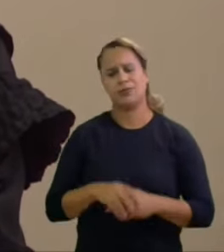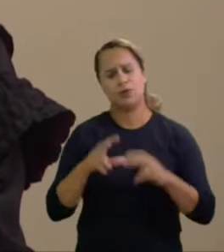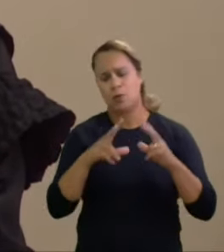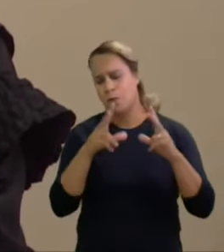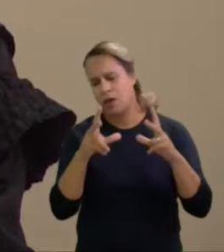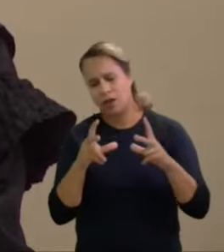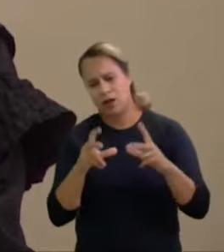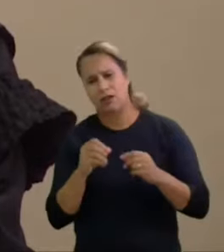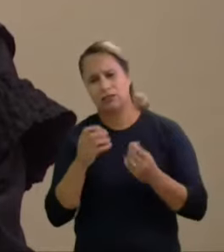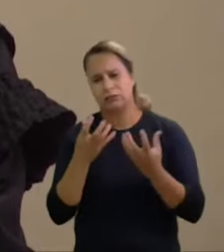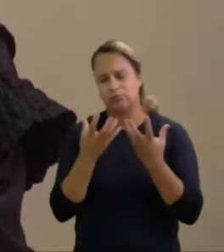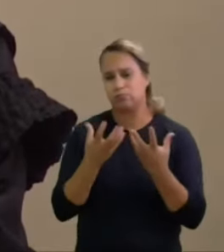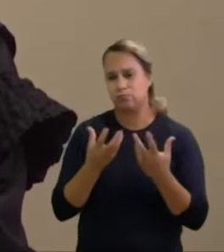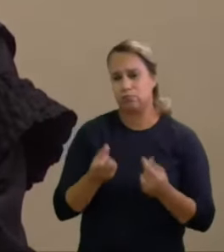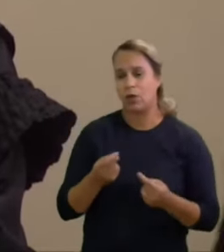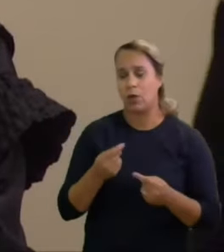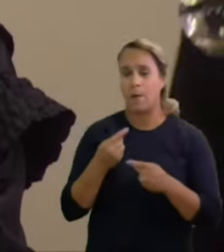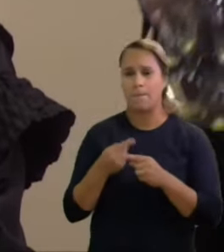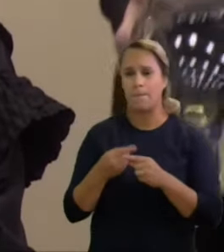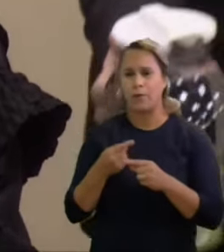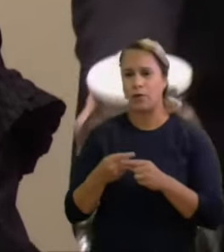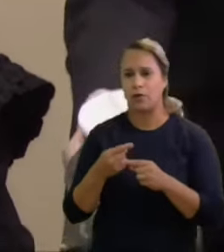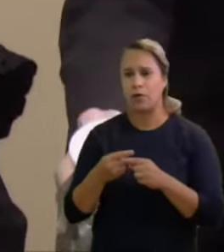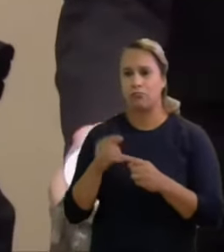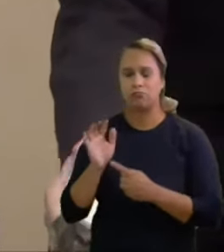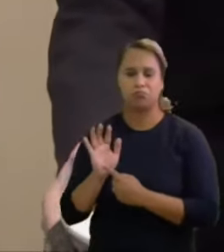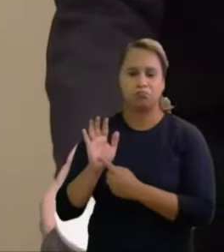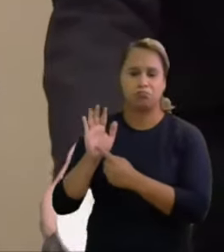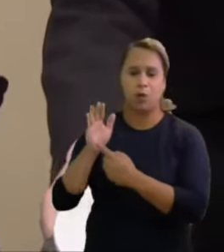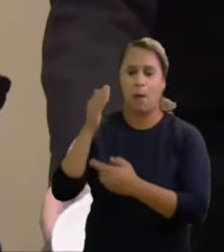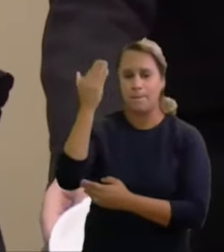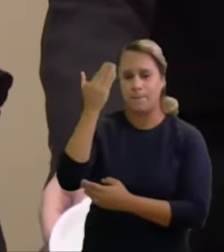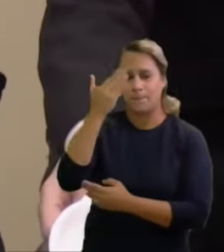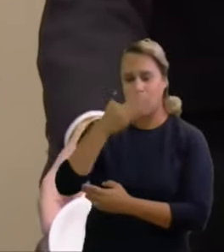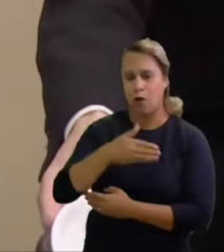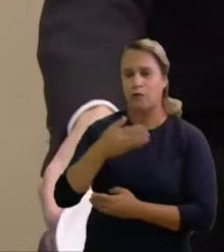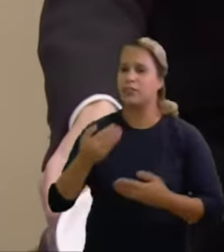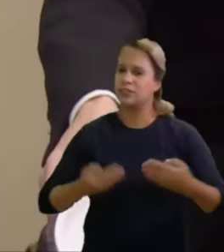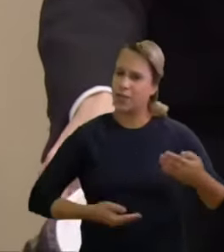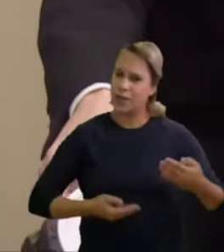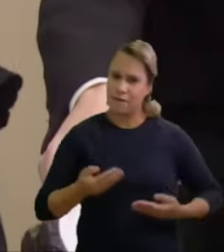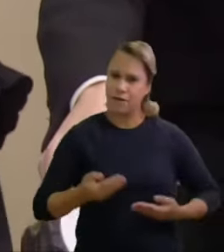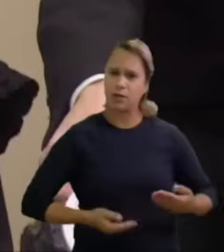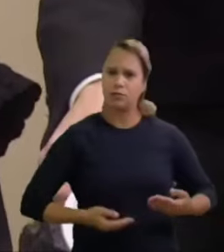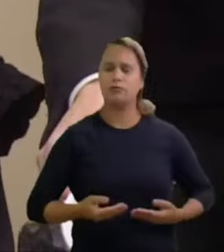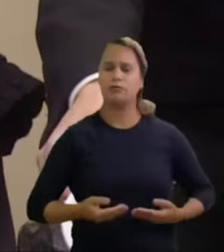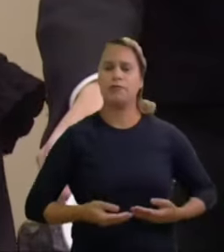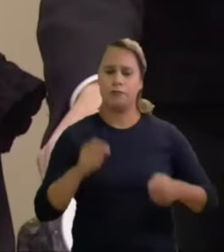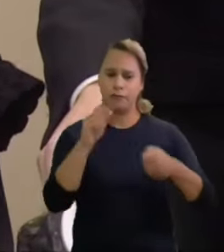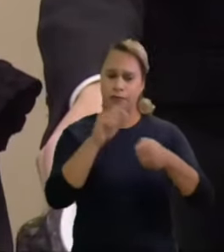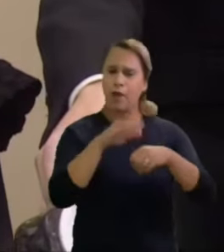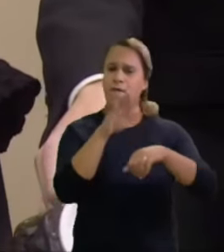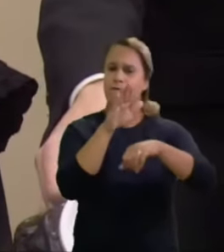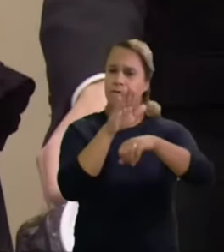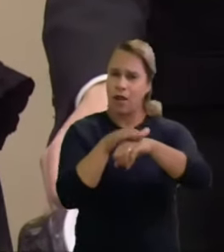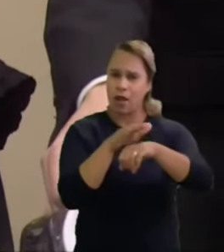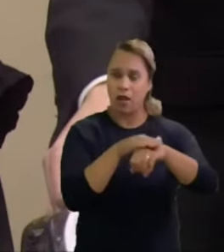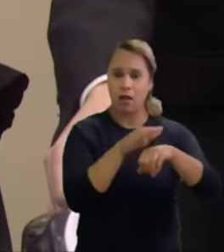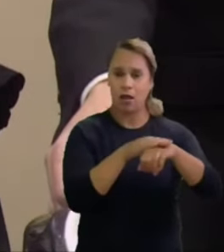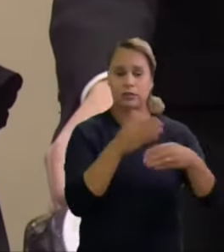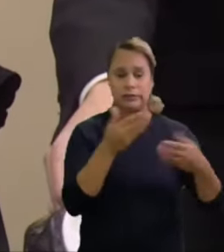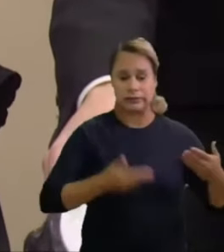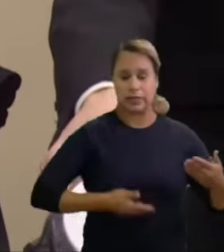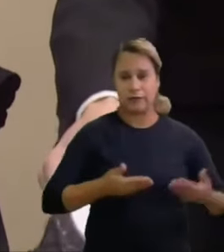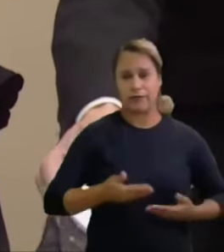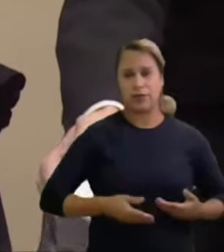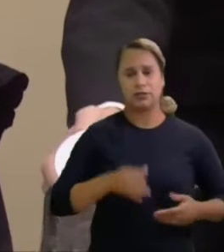produzidos elementos de prova de que os serviços deixaram de ser prestados ou seja todos os serviços advocatícios que foram contratados